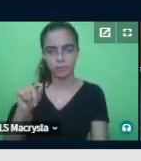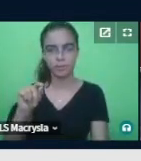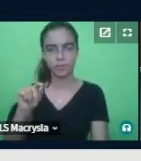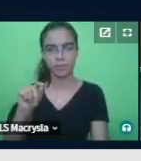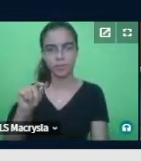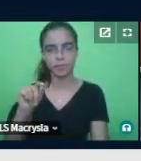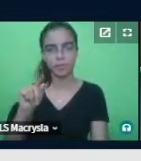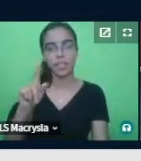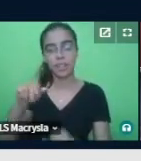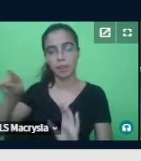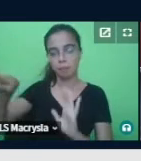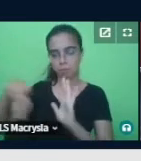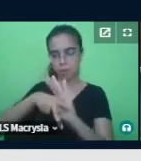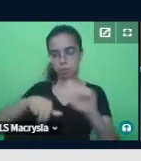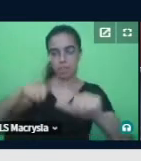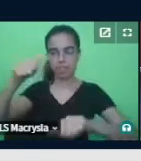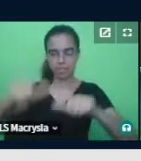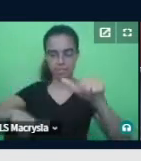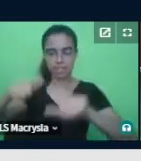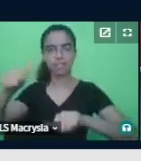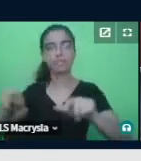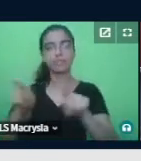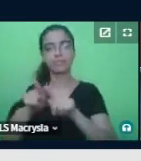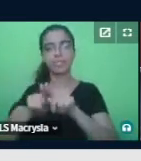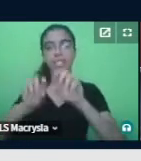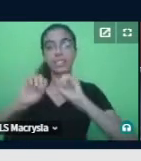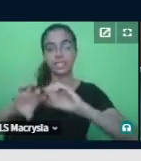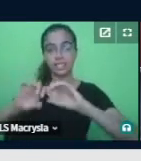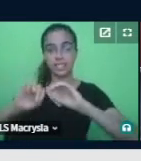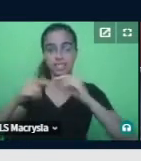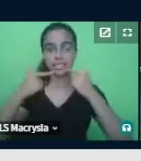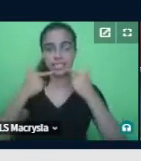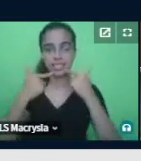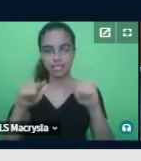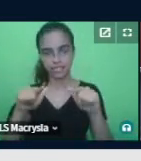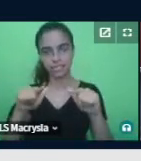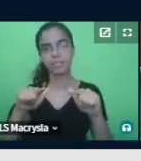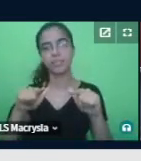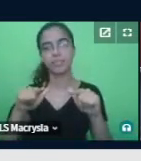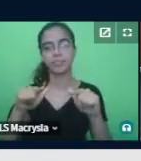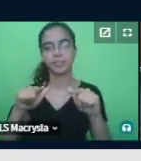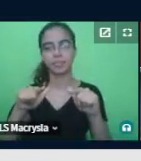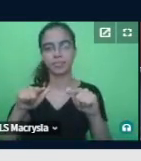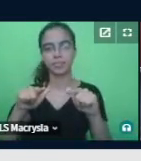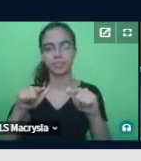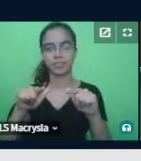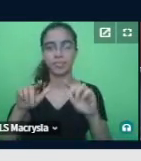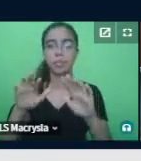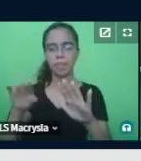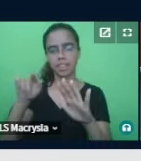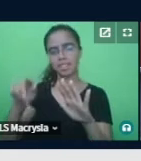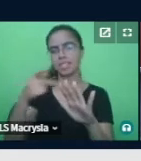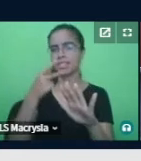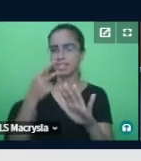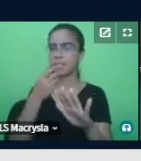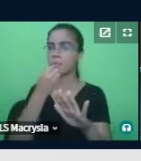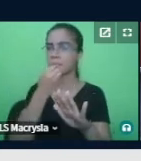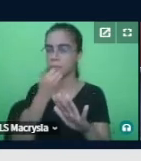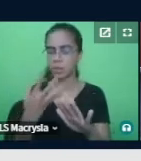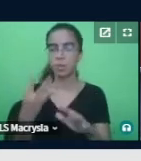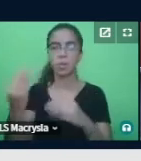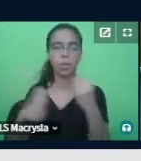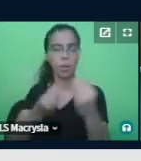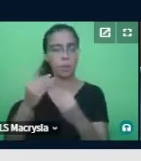voltado para avaliação e ensino de línguas, mas ele explicita muito bem as questões pragmáticas na